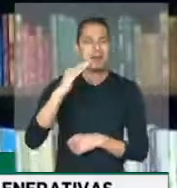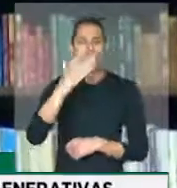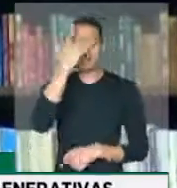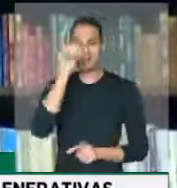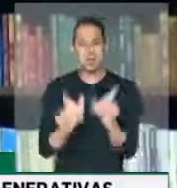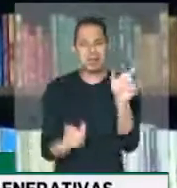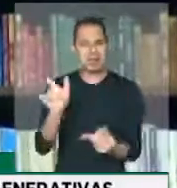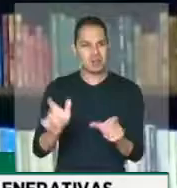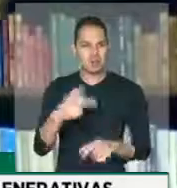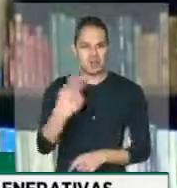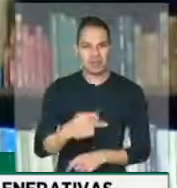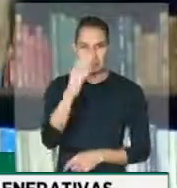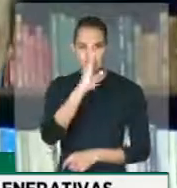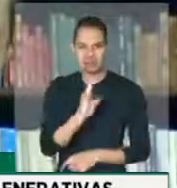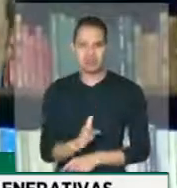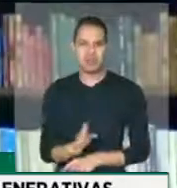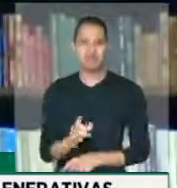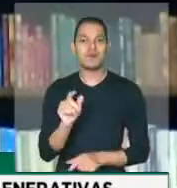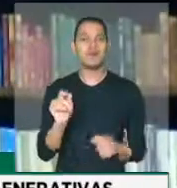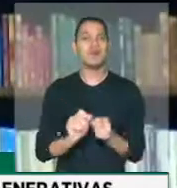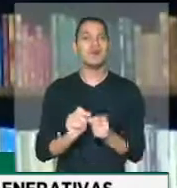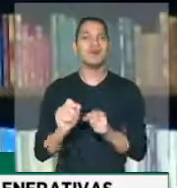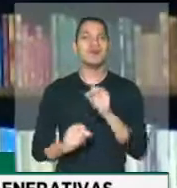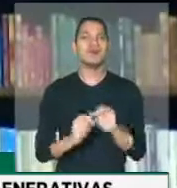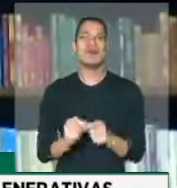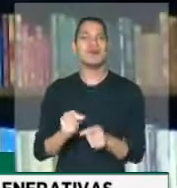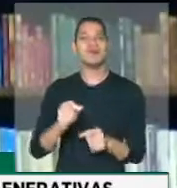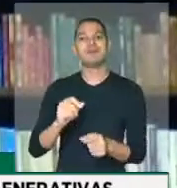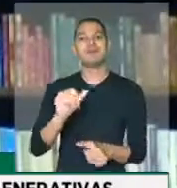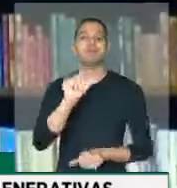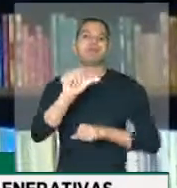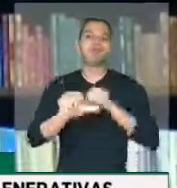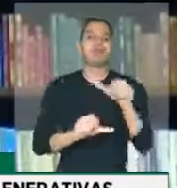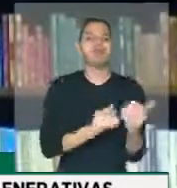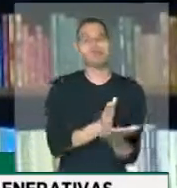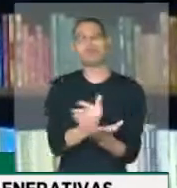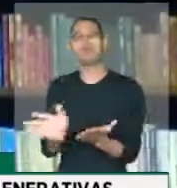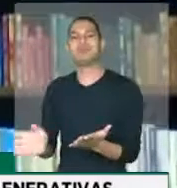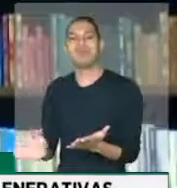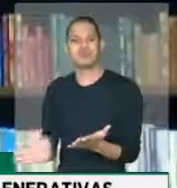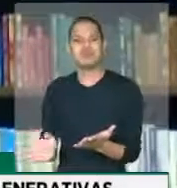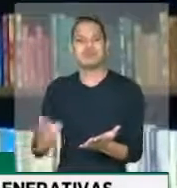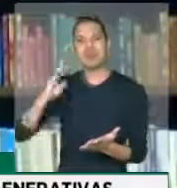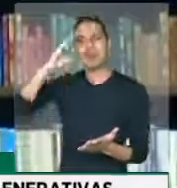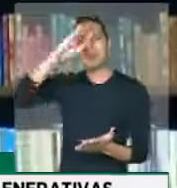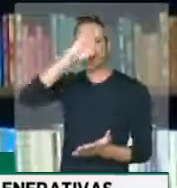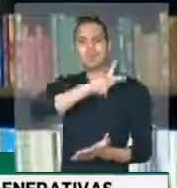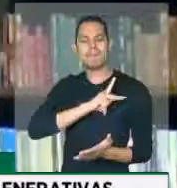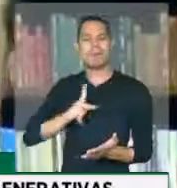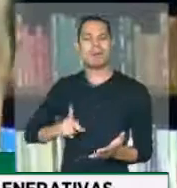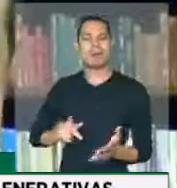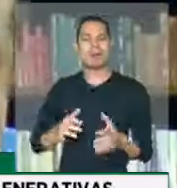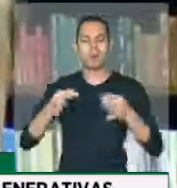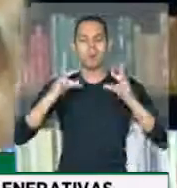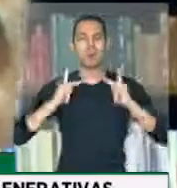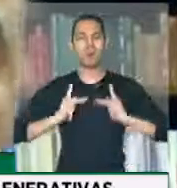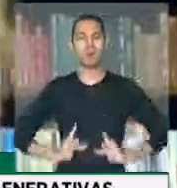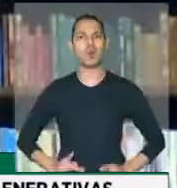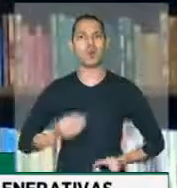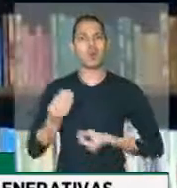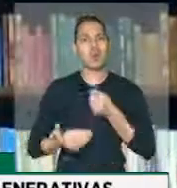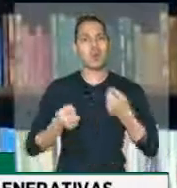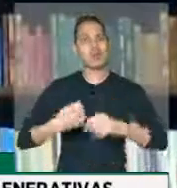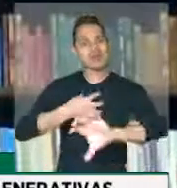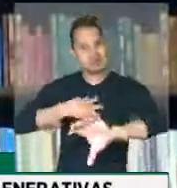sucumbiram. Qual deveria ser a postura de um chefe de Estado, um chefe de governo? Tem que chorar as lágrimas do seu